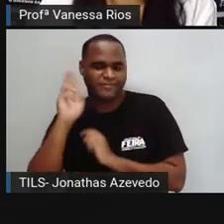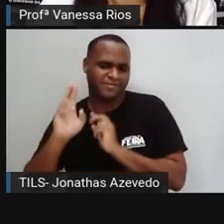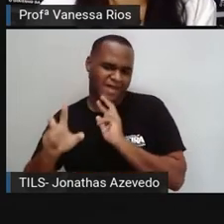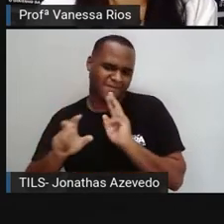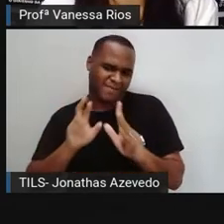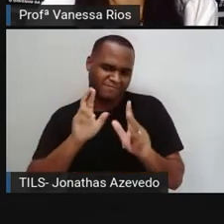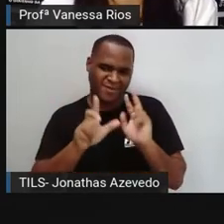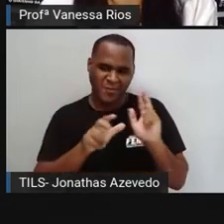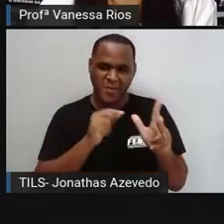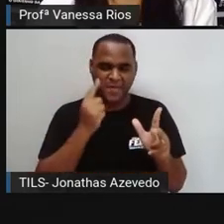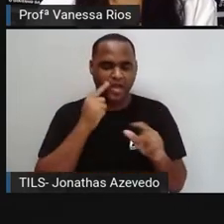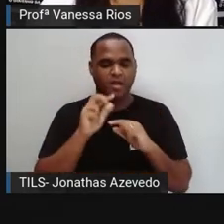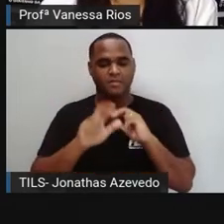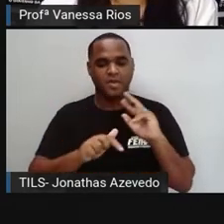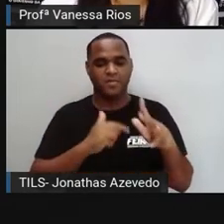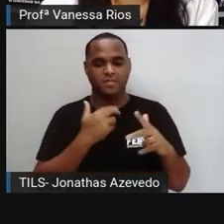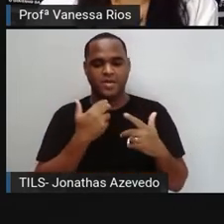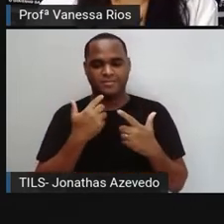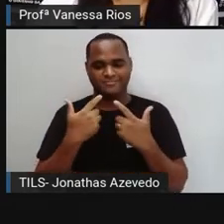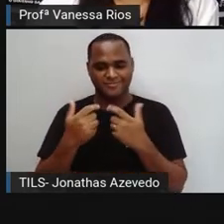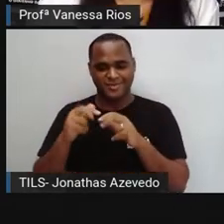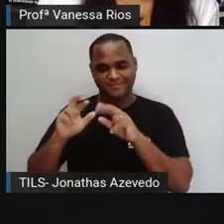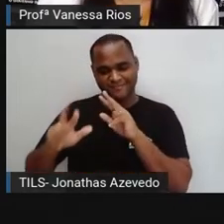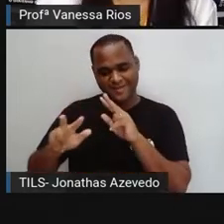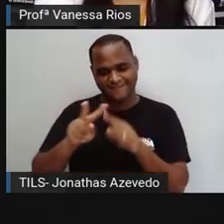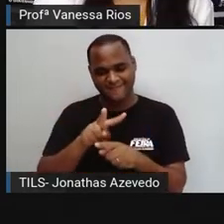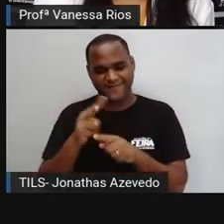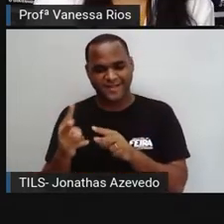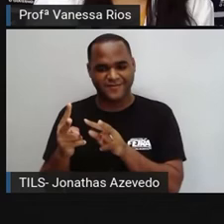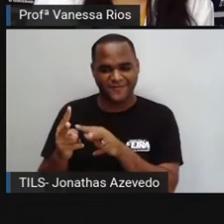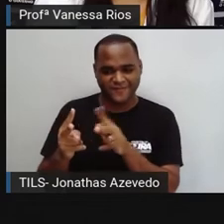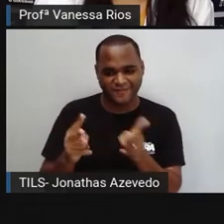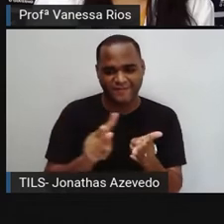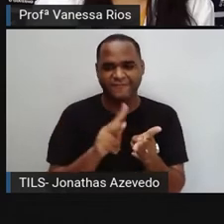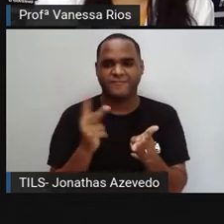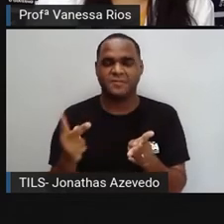também essa variação acontecendo dentro das gírias.